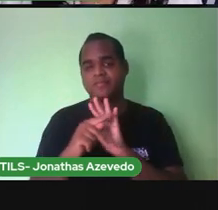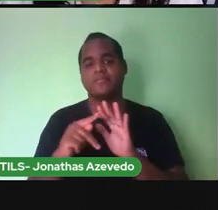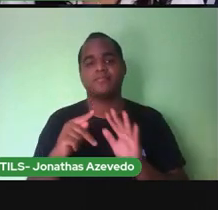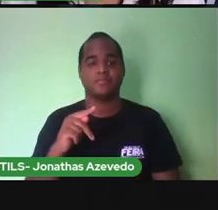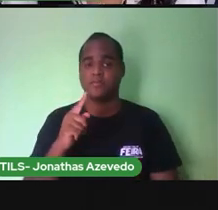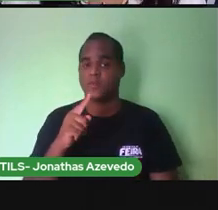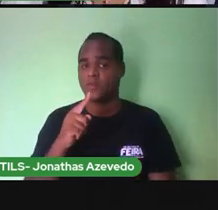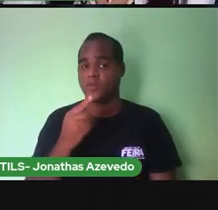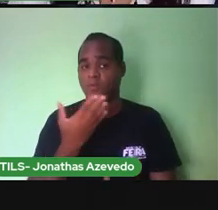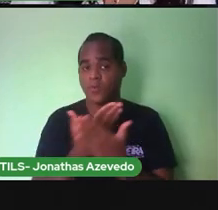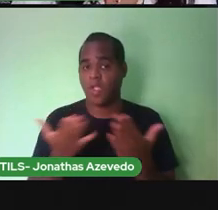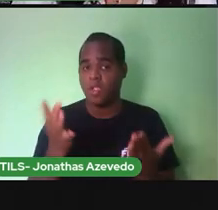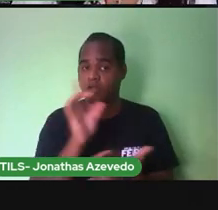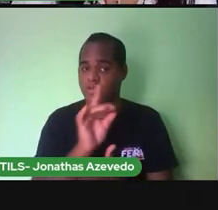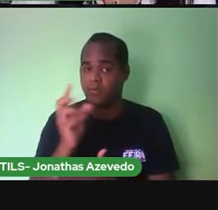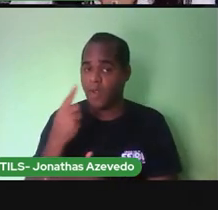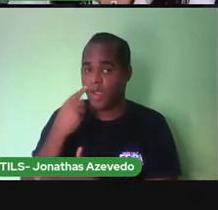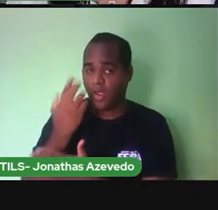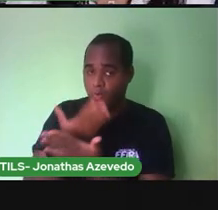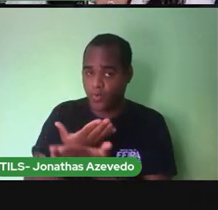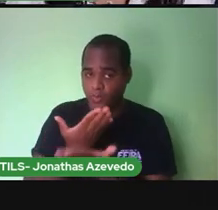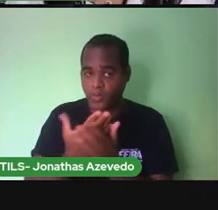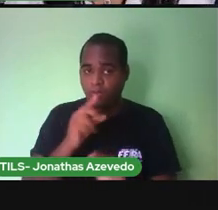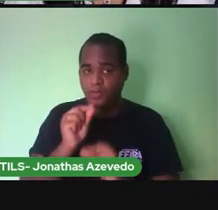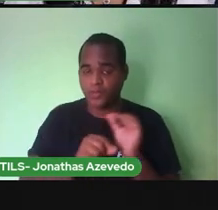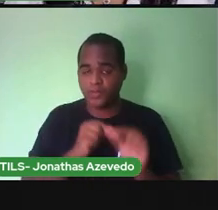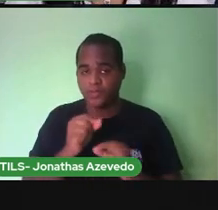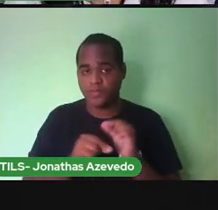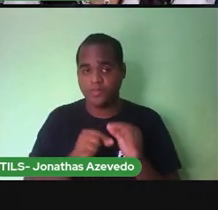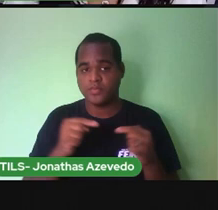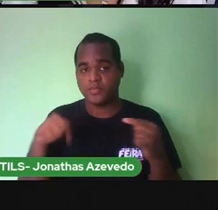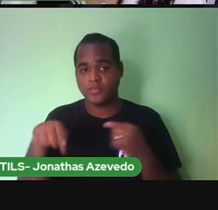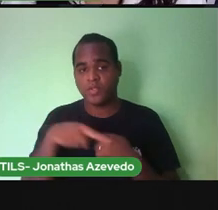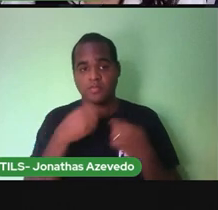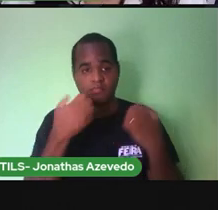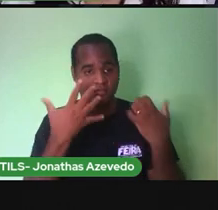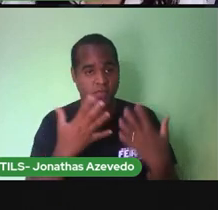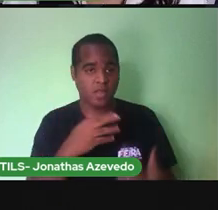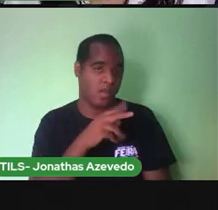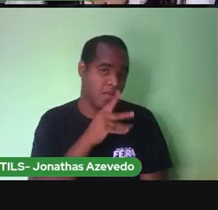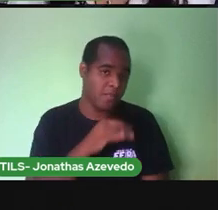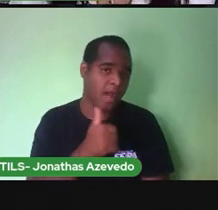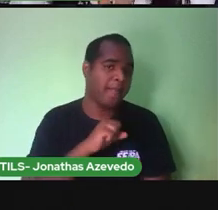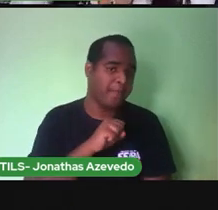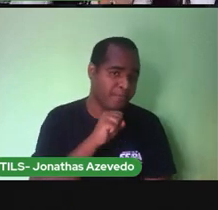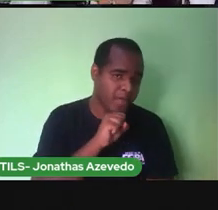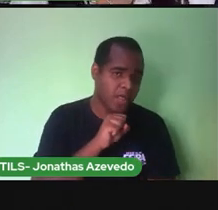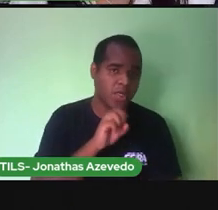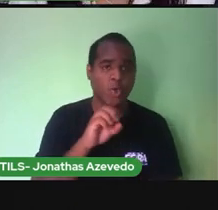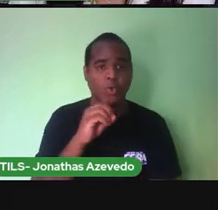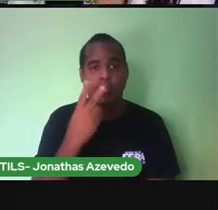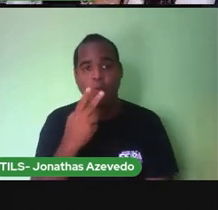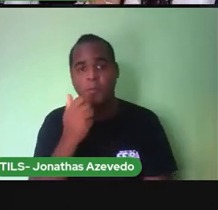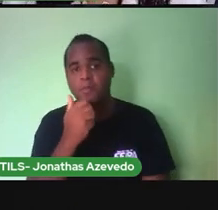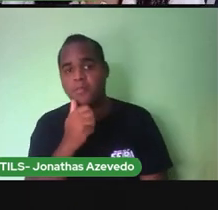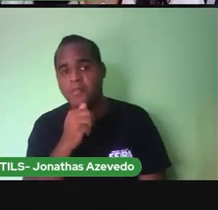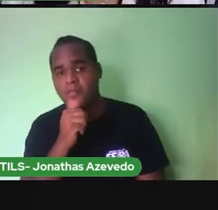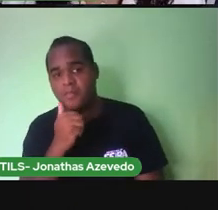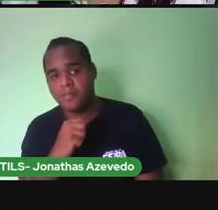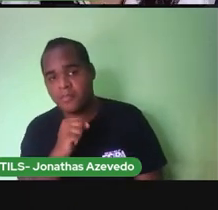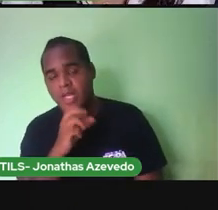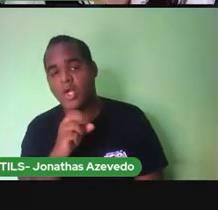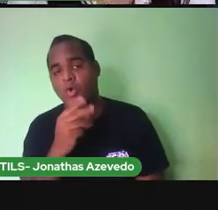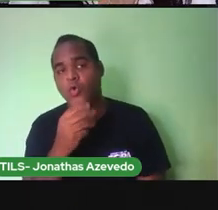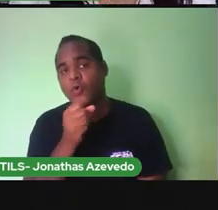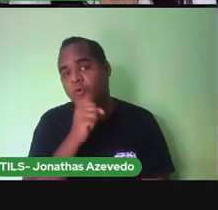isso em outra aula. O sobrenome é a parte que herdamos do pai e da mãe, ou da mãe, ou dos